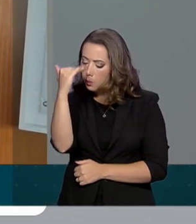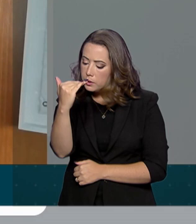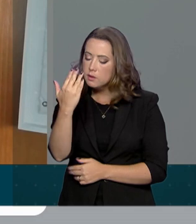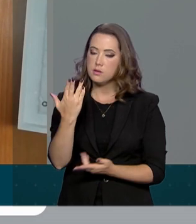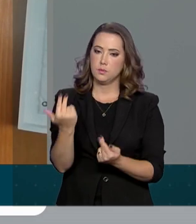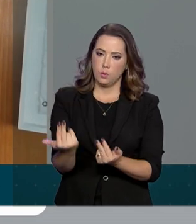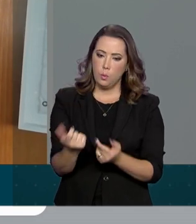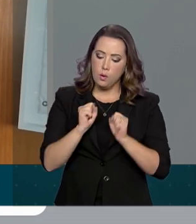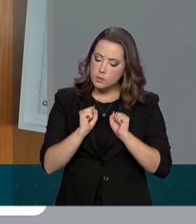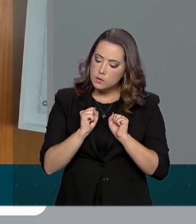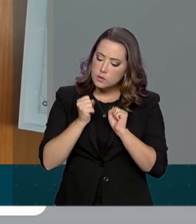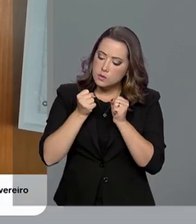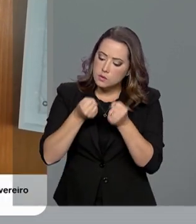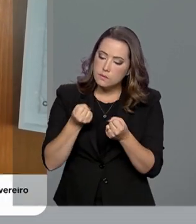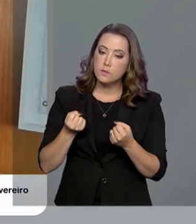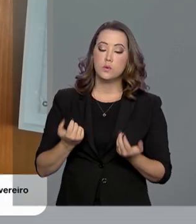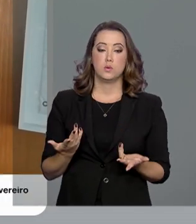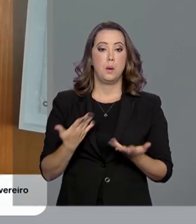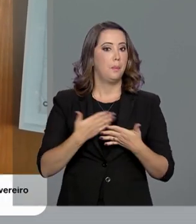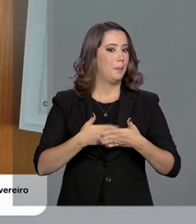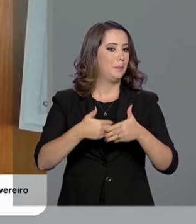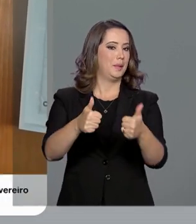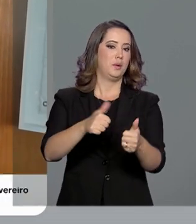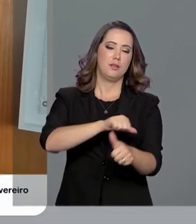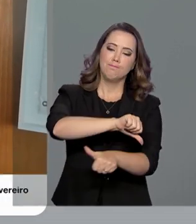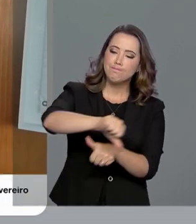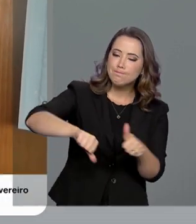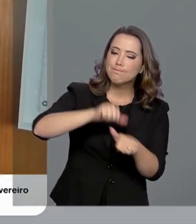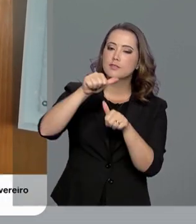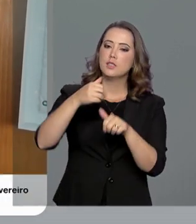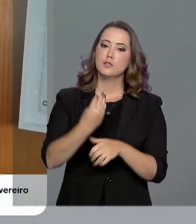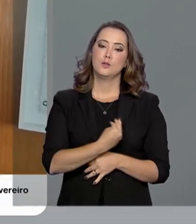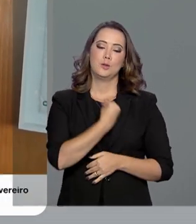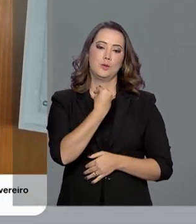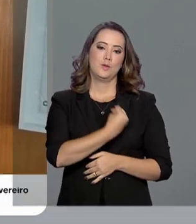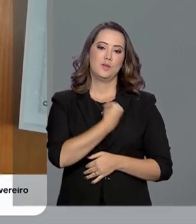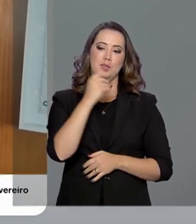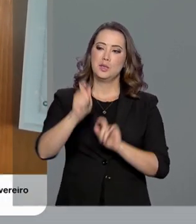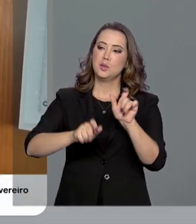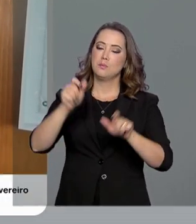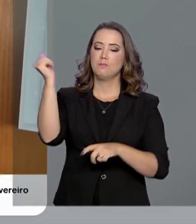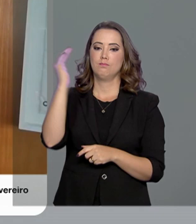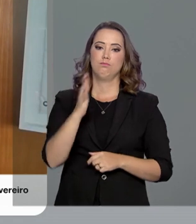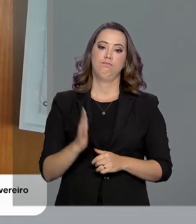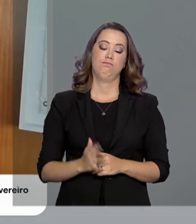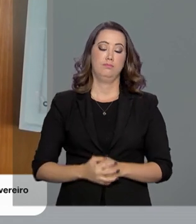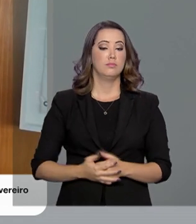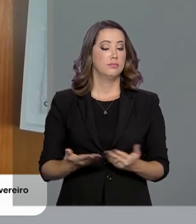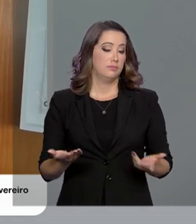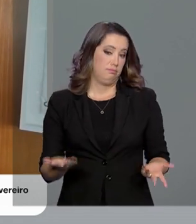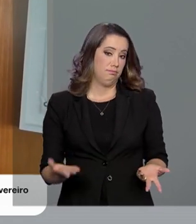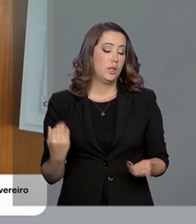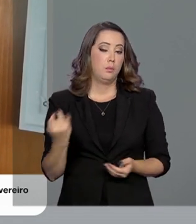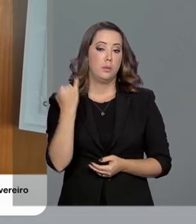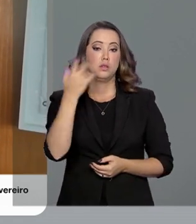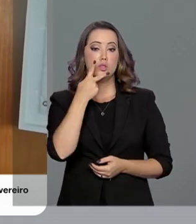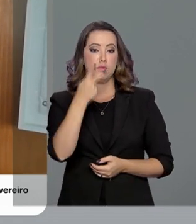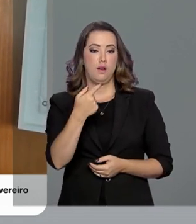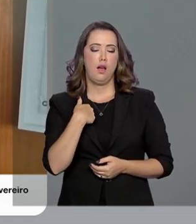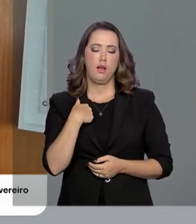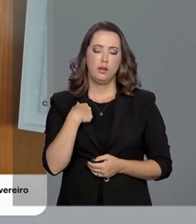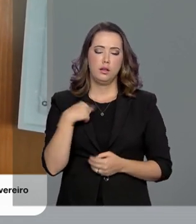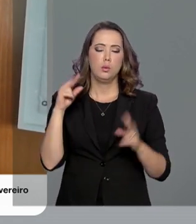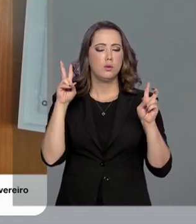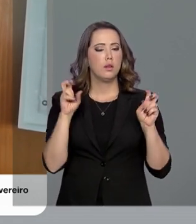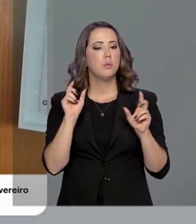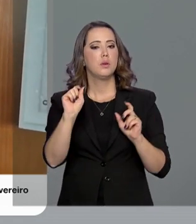dedicação e com o mesmo empenho para melhorar e transformar a vida dos brasileiros e das brasileiras. É importante dizer que eu carrego como lema